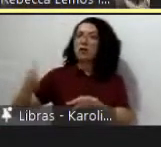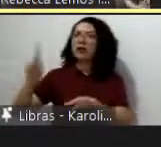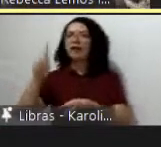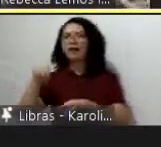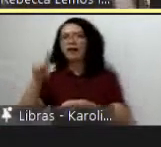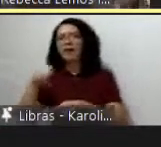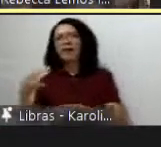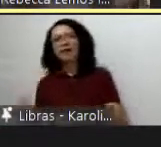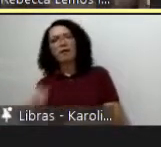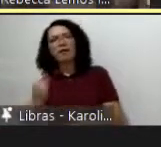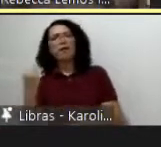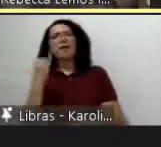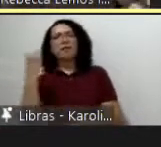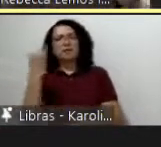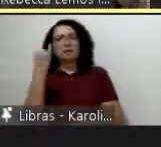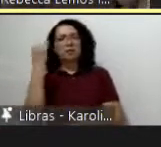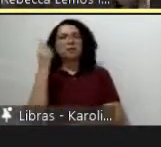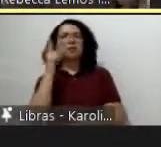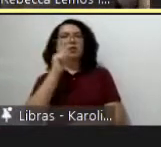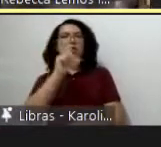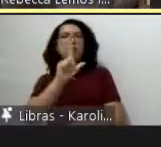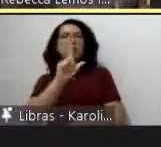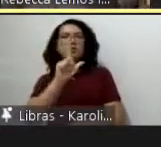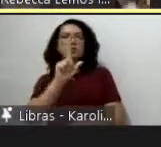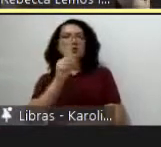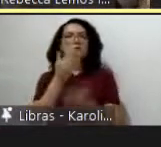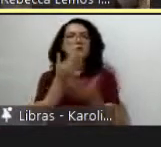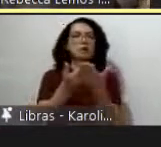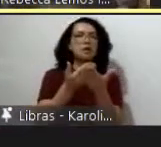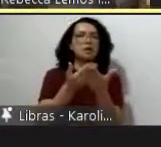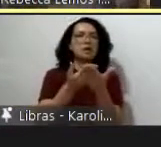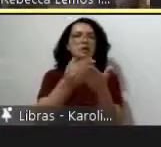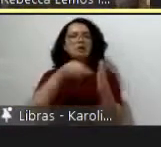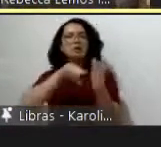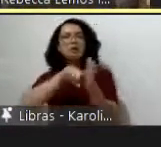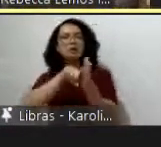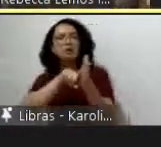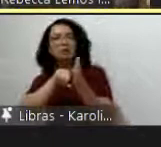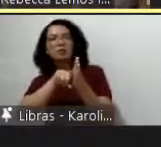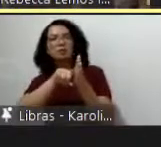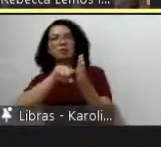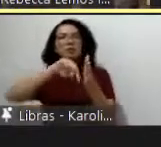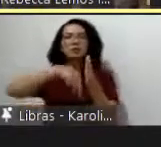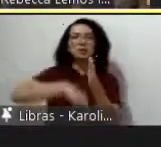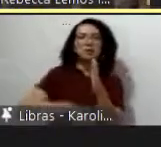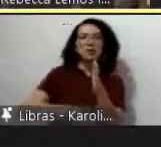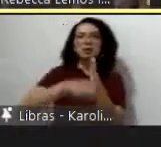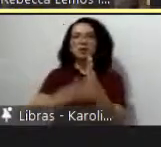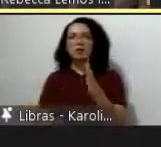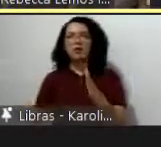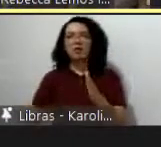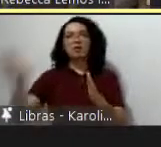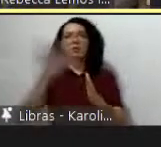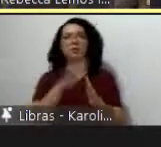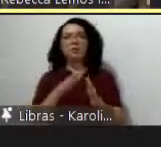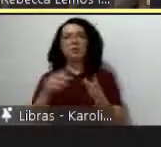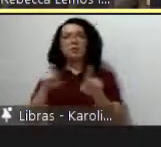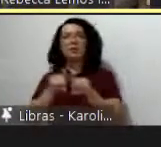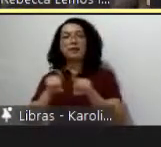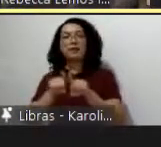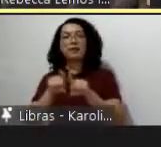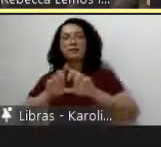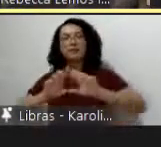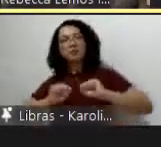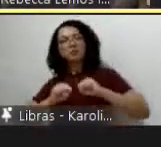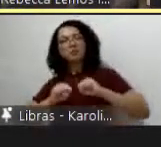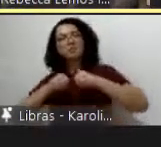realizar estudos que abranjam diferentes localidades e o engajamento social